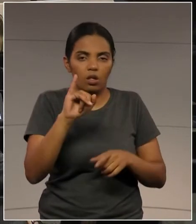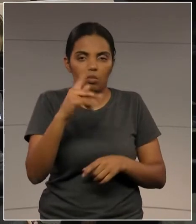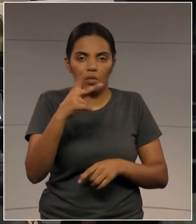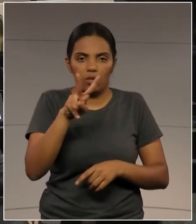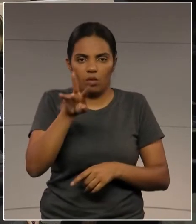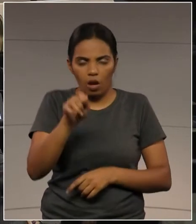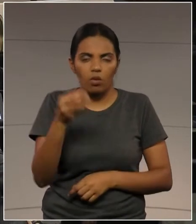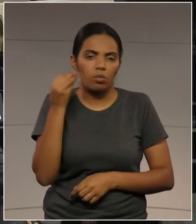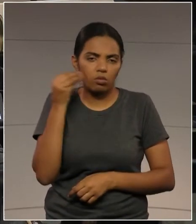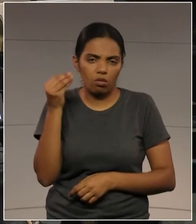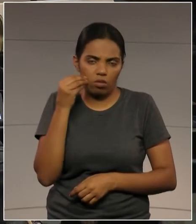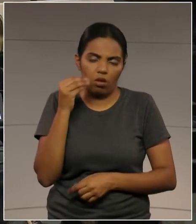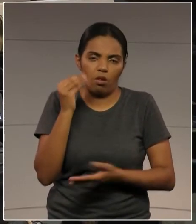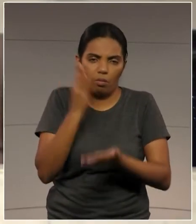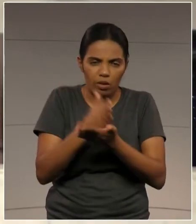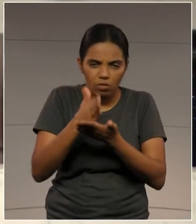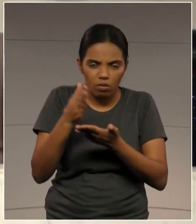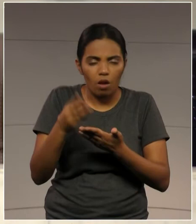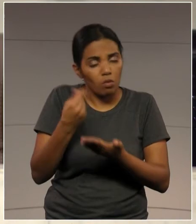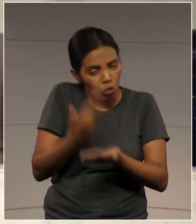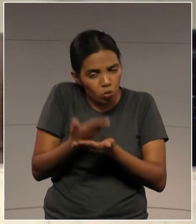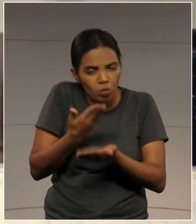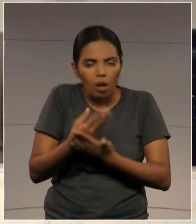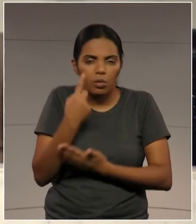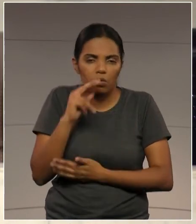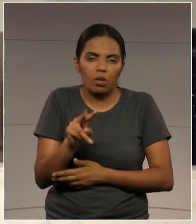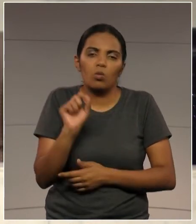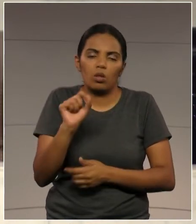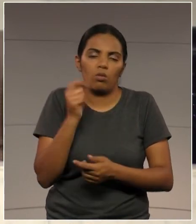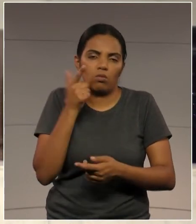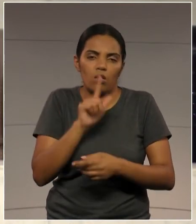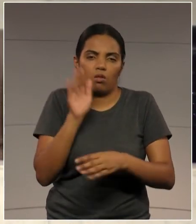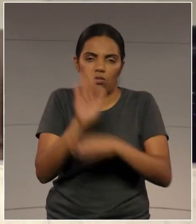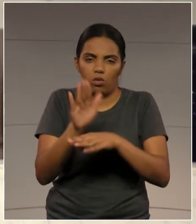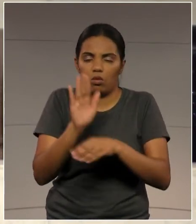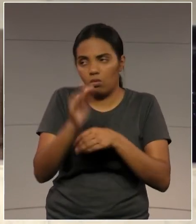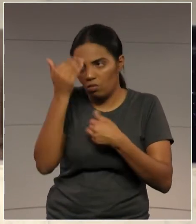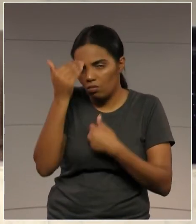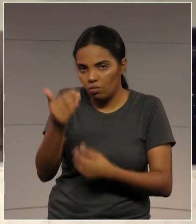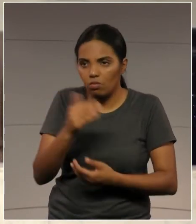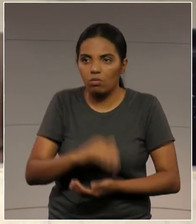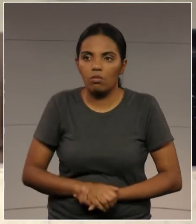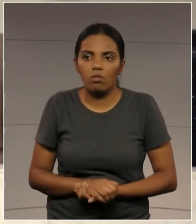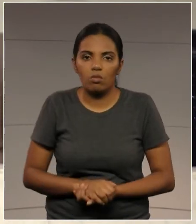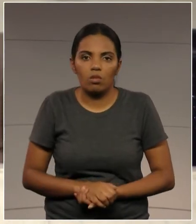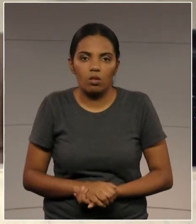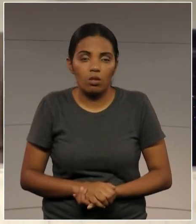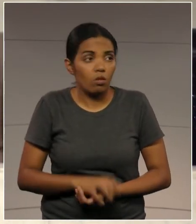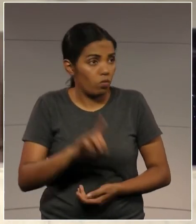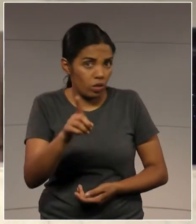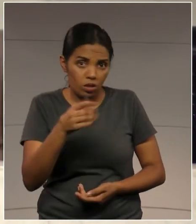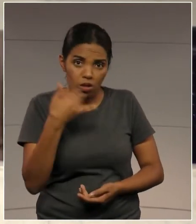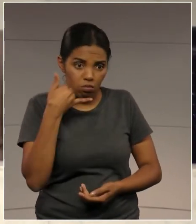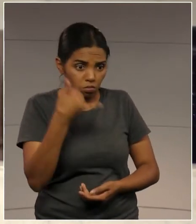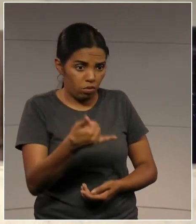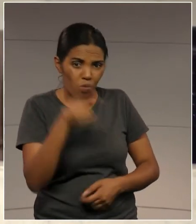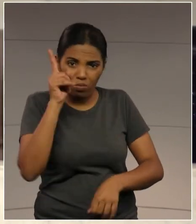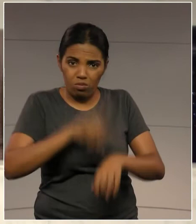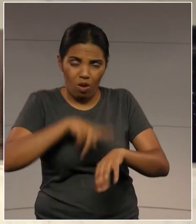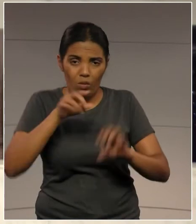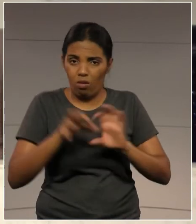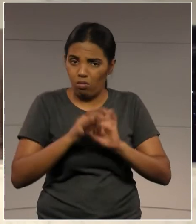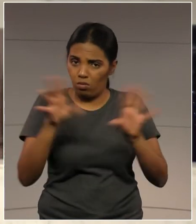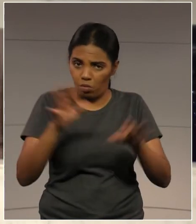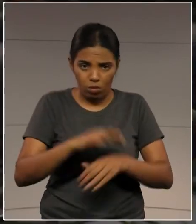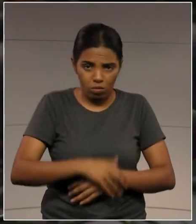Nós vamos estudar e ver o que é se pode fazer. Muito obrigado. E o pleito que o senhor fez, imediatamente, foi atendido à liberação